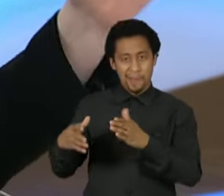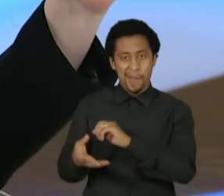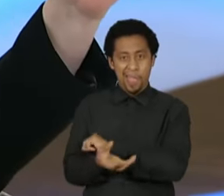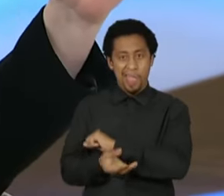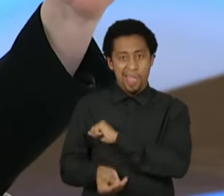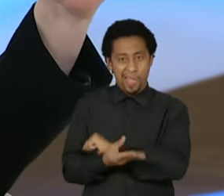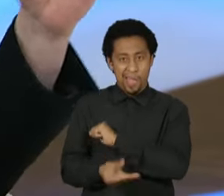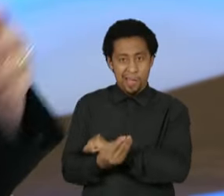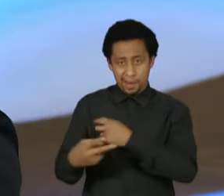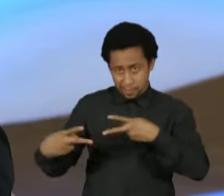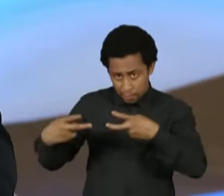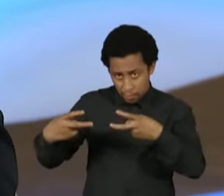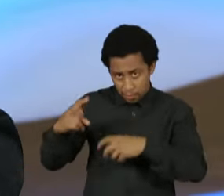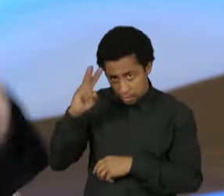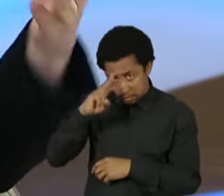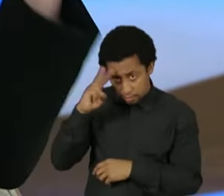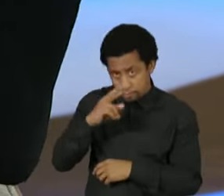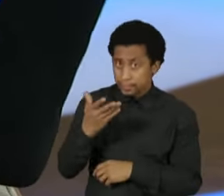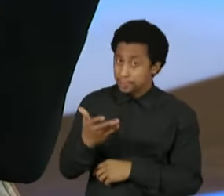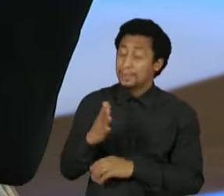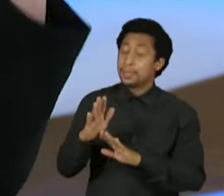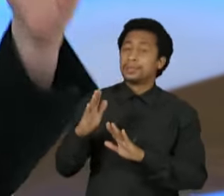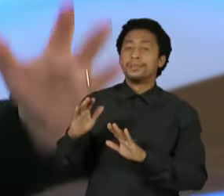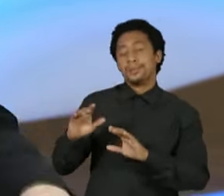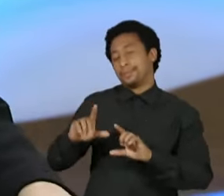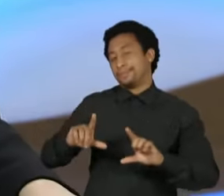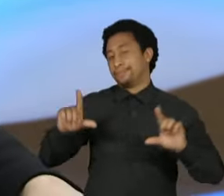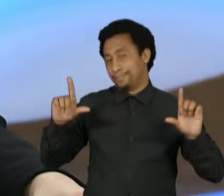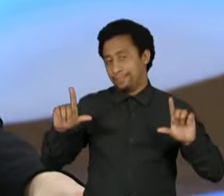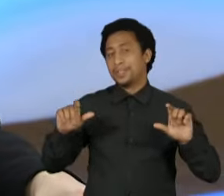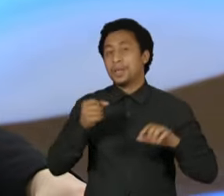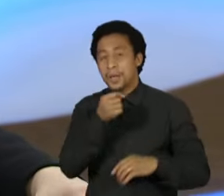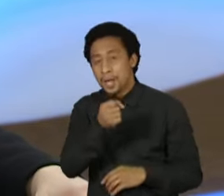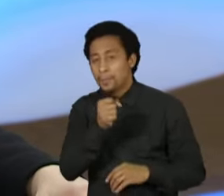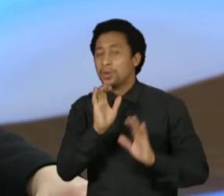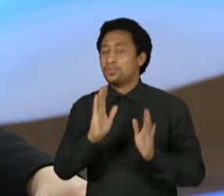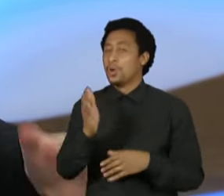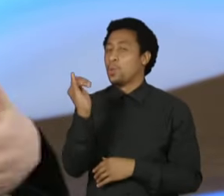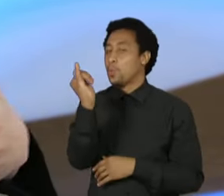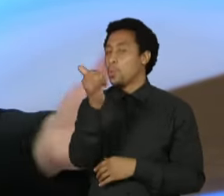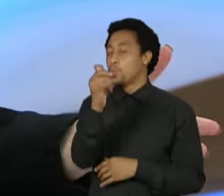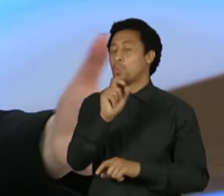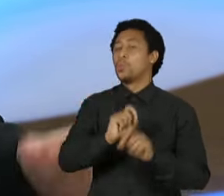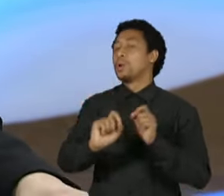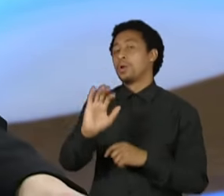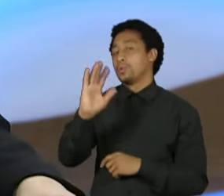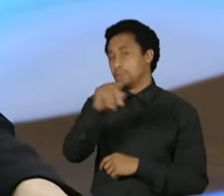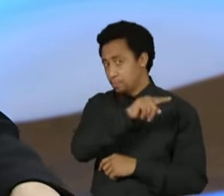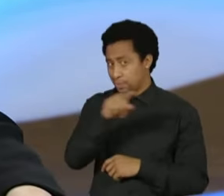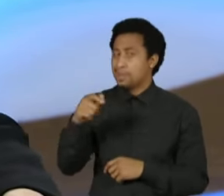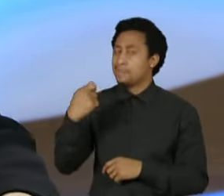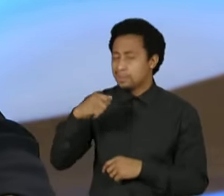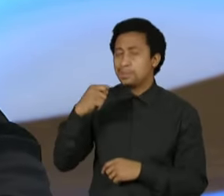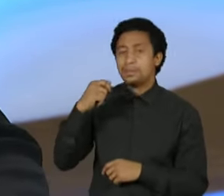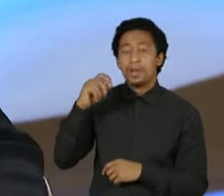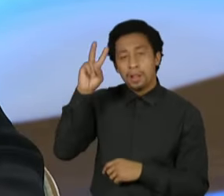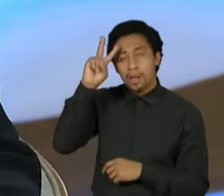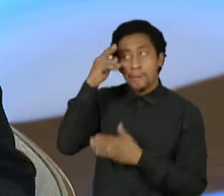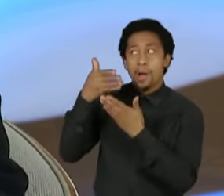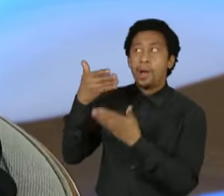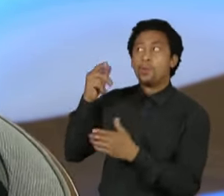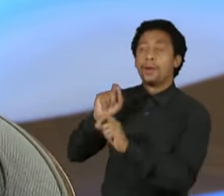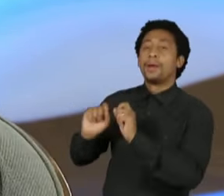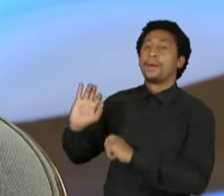Mas a imprensa já contou essa história. É só olhar nos anais da história e vocês vão ver do que eu estou falando. Sim.